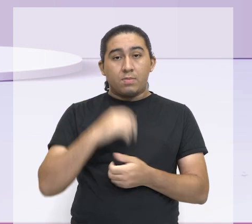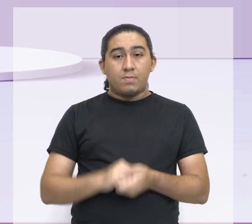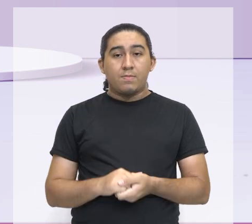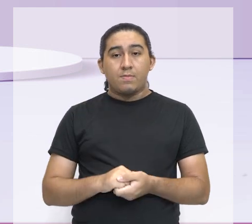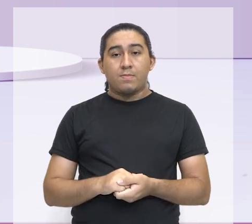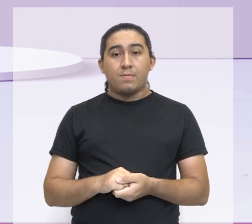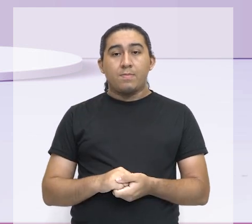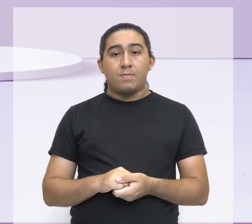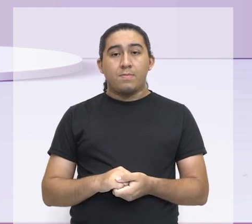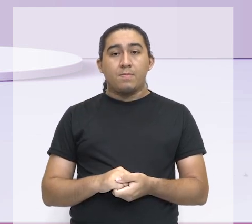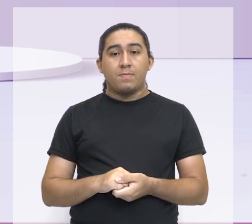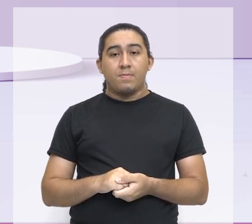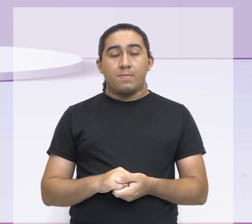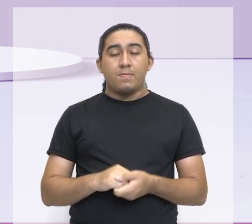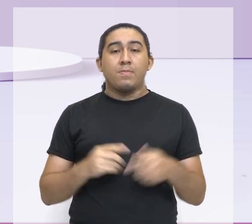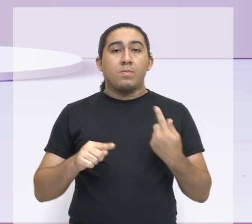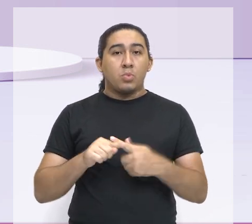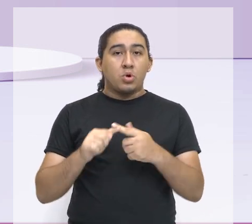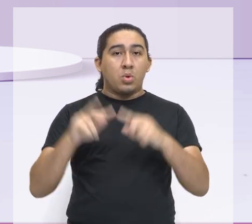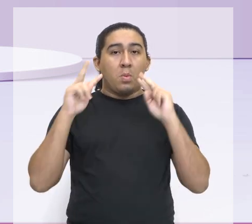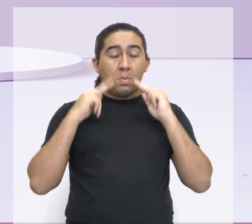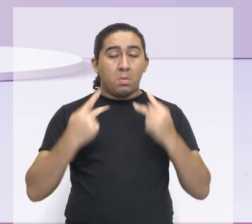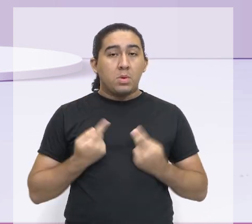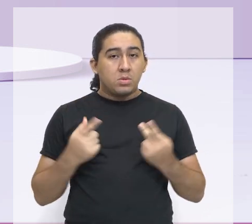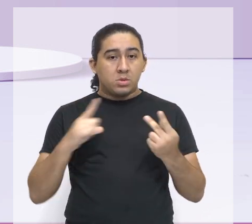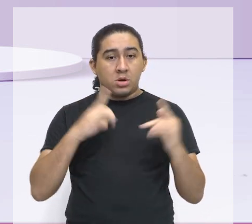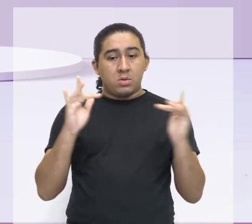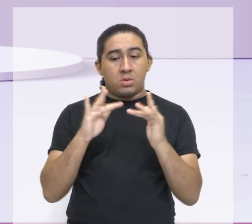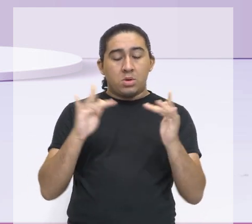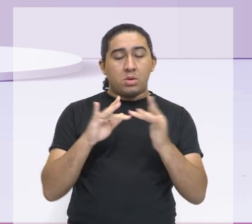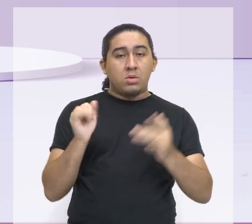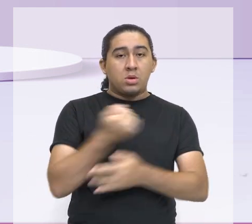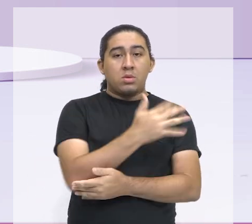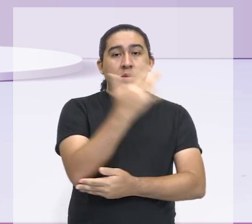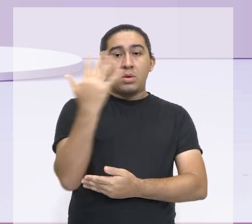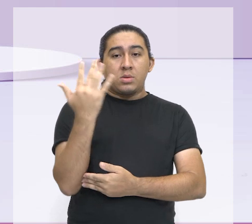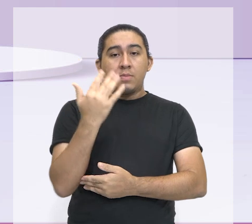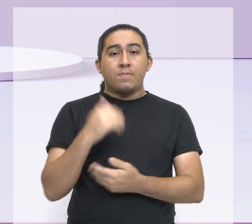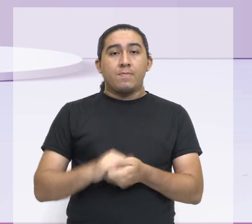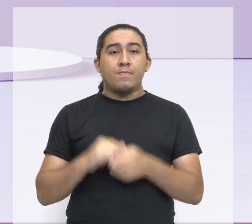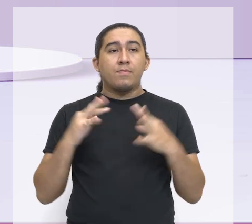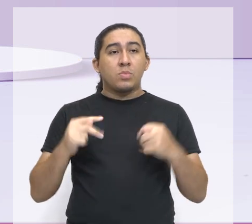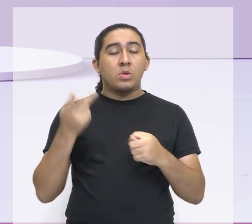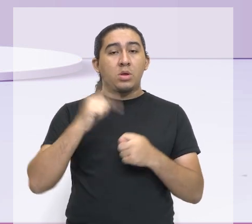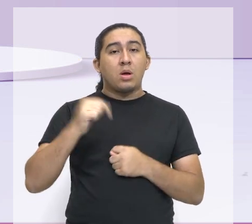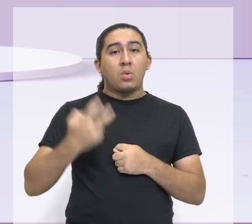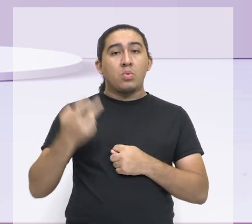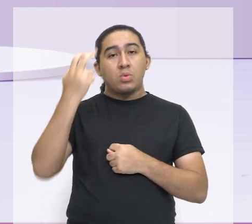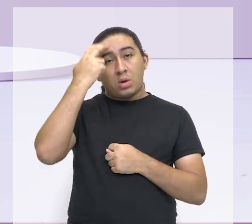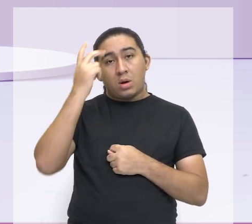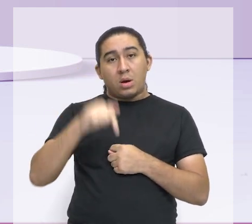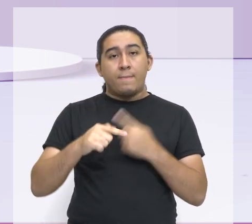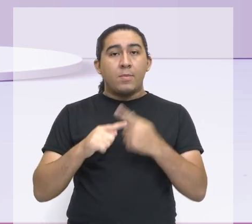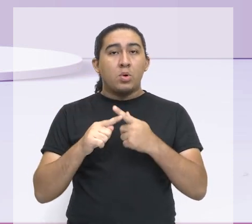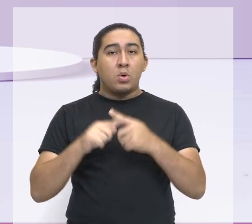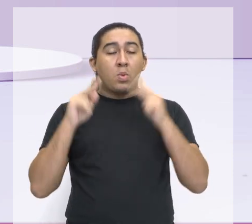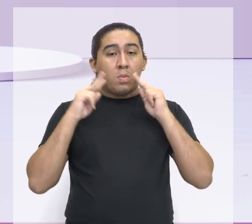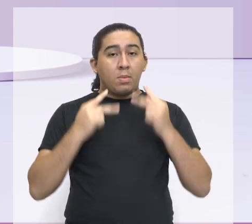o homem é mediador entre a natureza e a cultura. Tudo que é cultural é porque é produzido pelo homem.